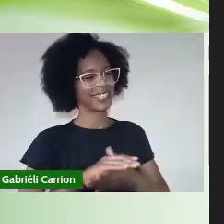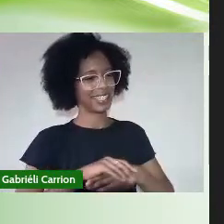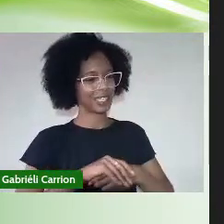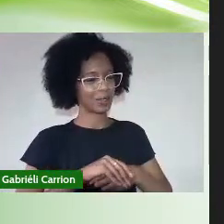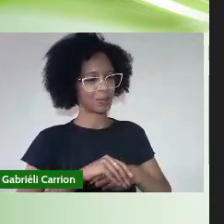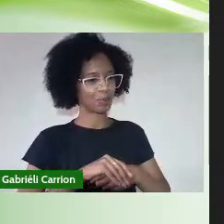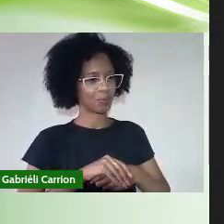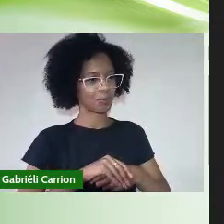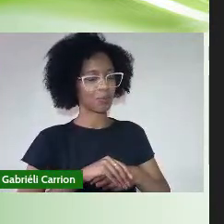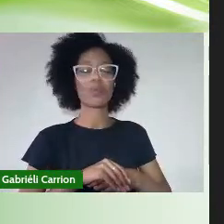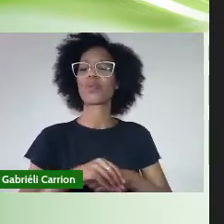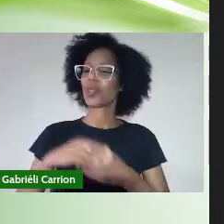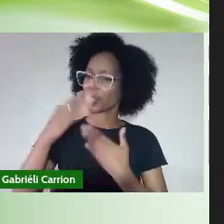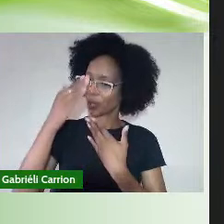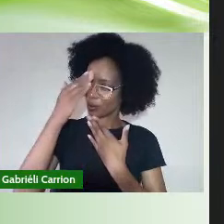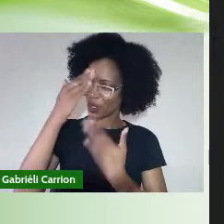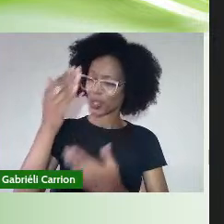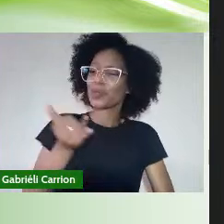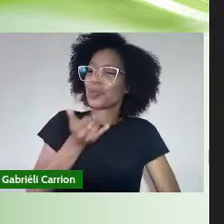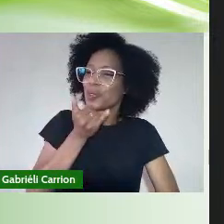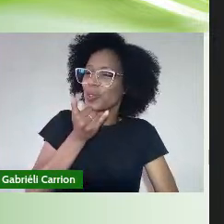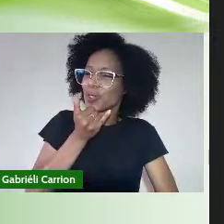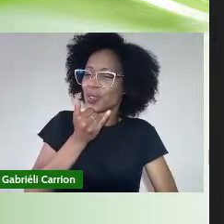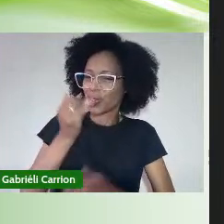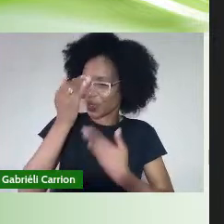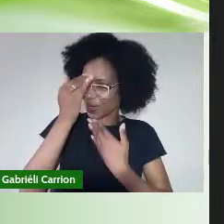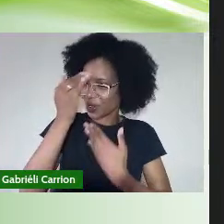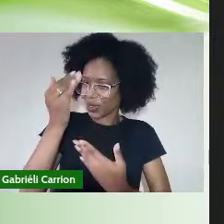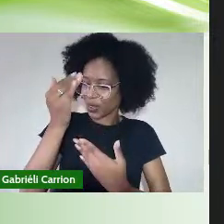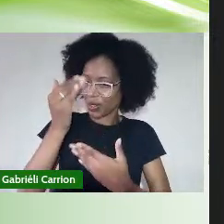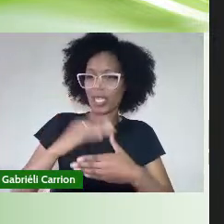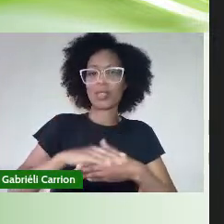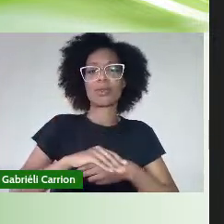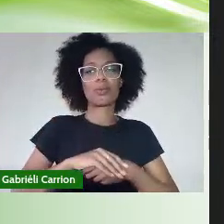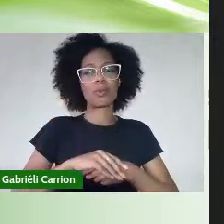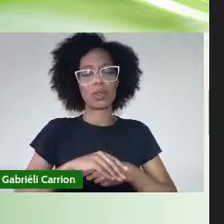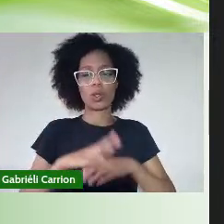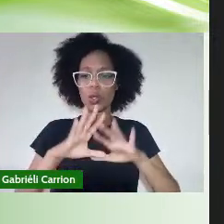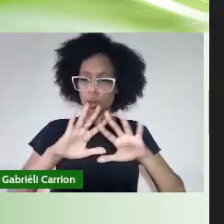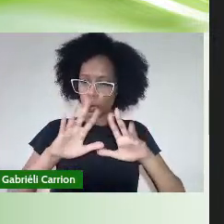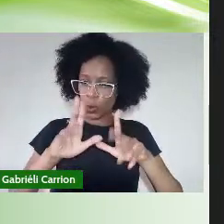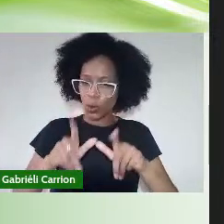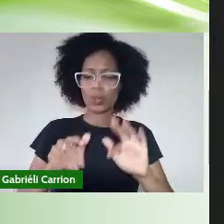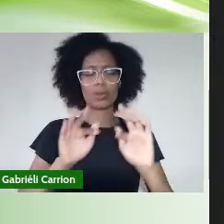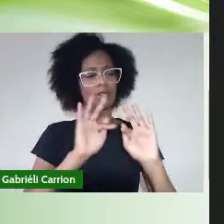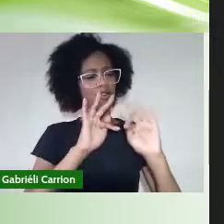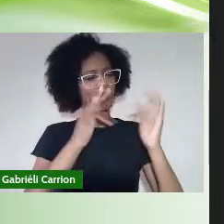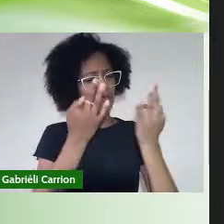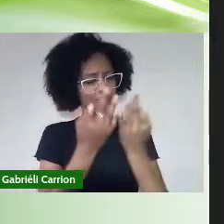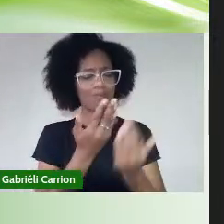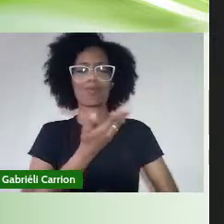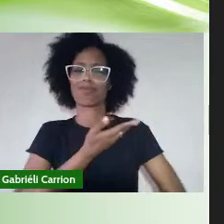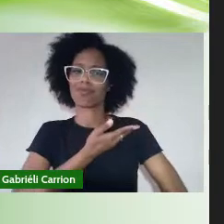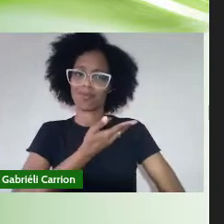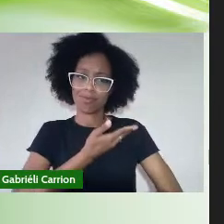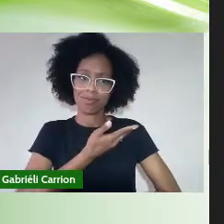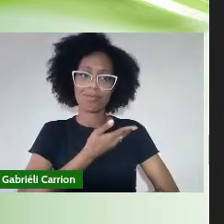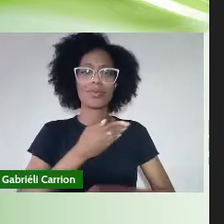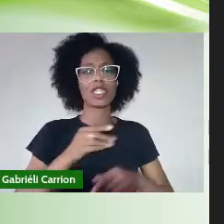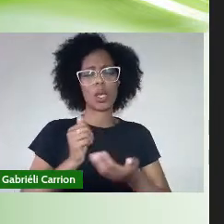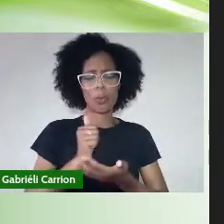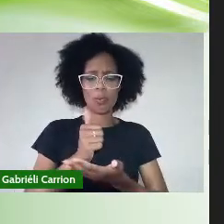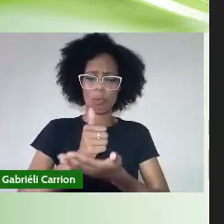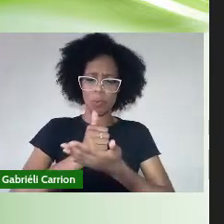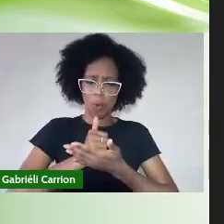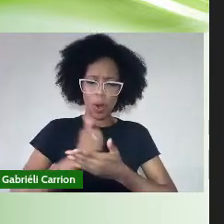Obrigado Perdão, mas primeiramente Obrigado aos meus familiares e amigos Pelo apoio durante todo esse